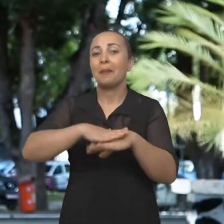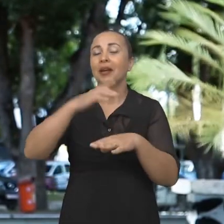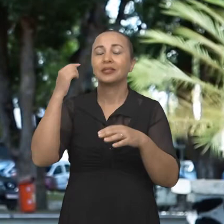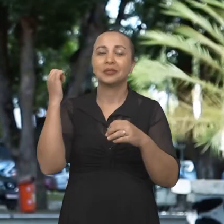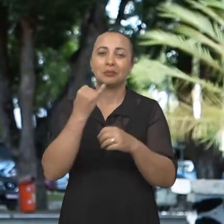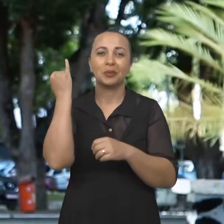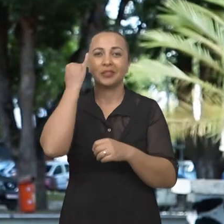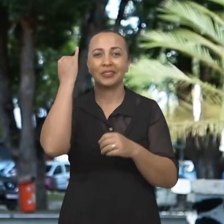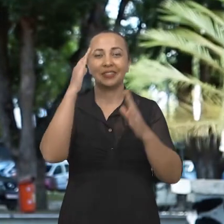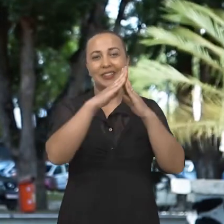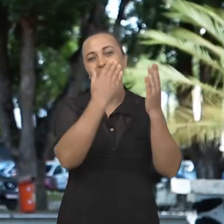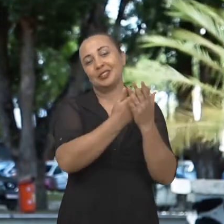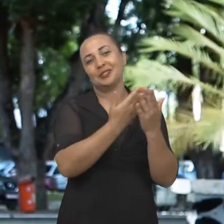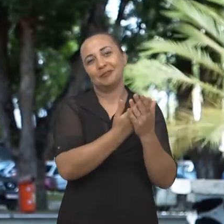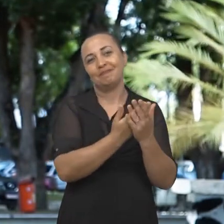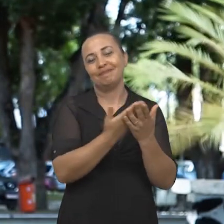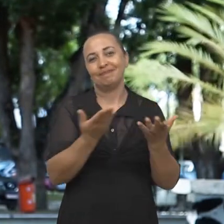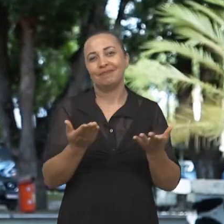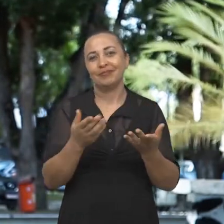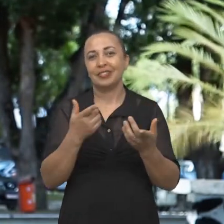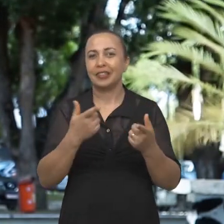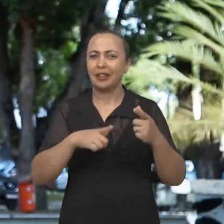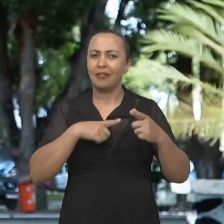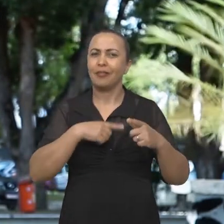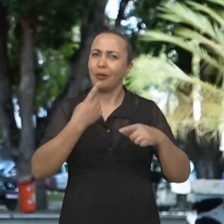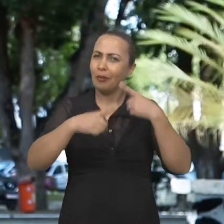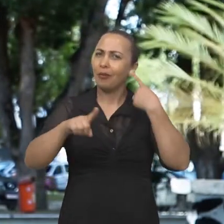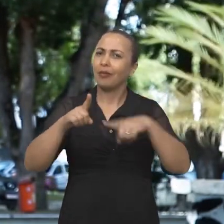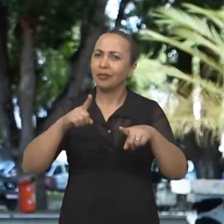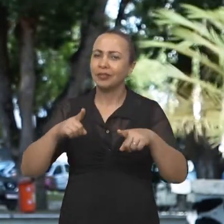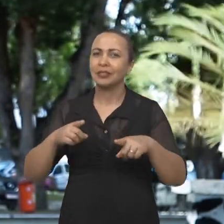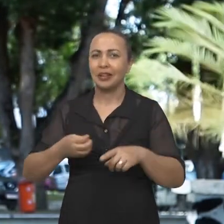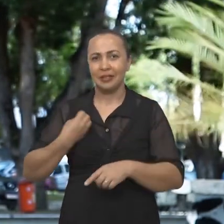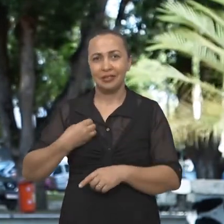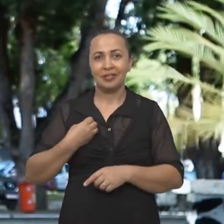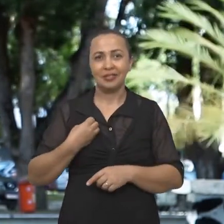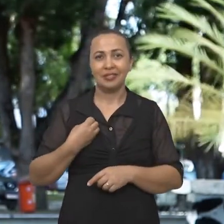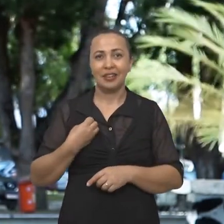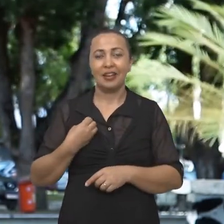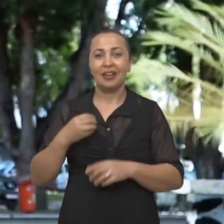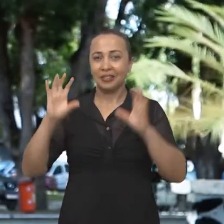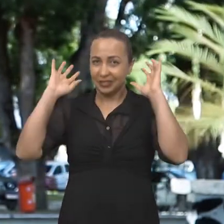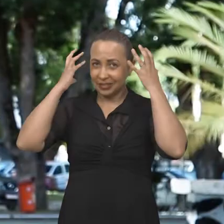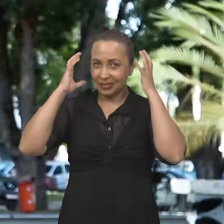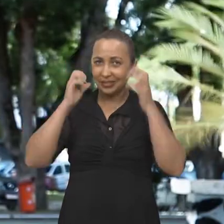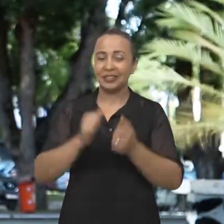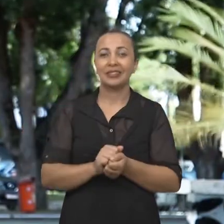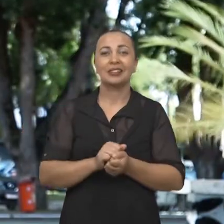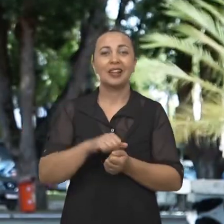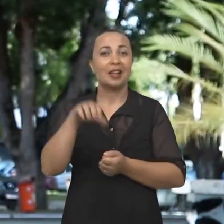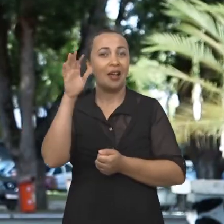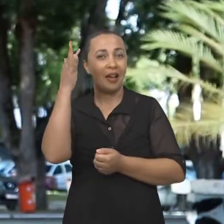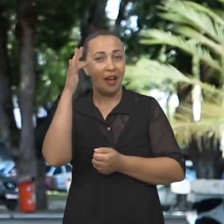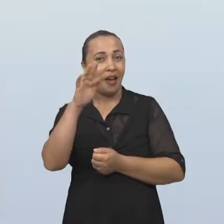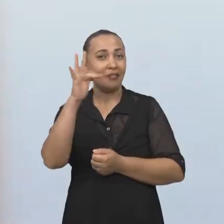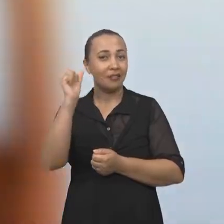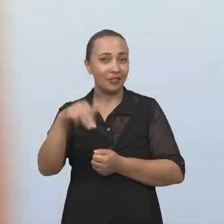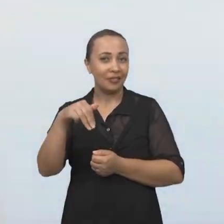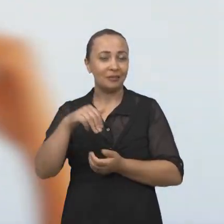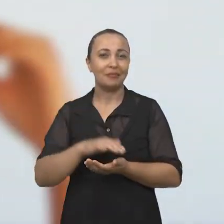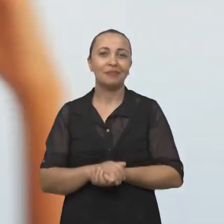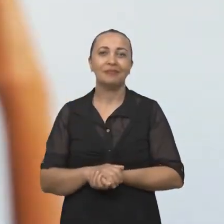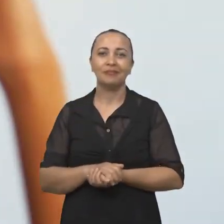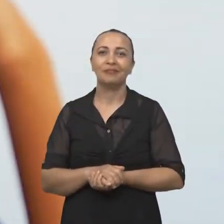EducaRap. E de lá pra cá, foram surgindo outras oportunidades, como estar na Santa Cruz FM, e fazer o programa Rap é o Som.